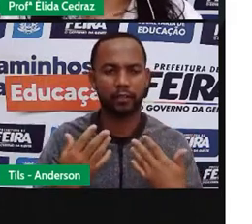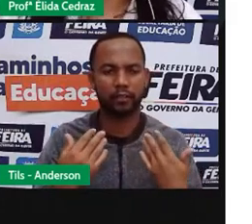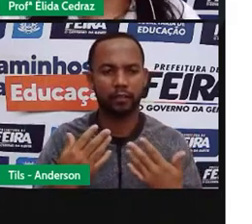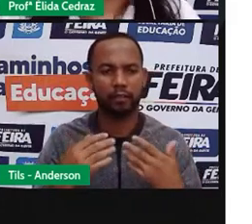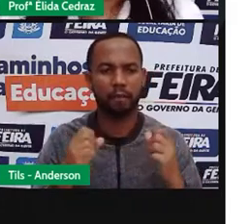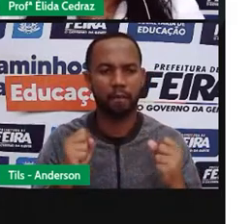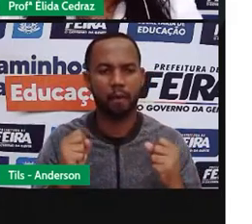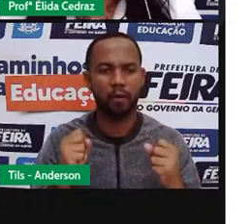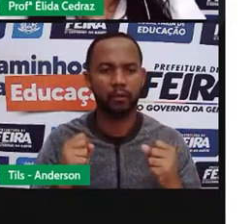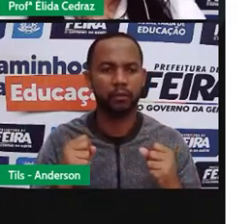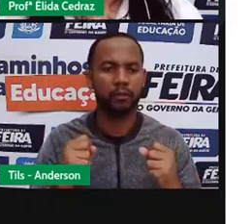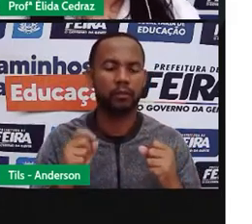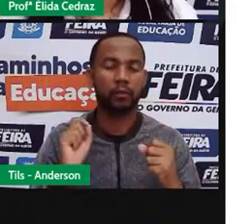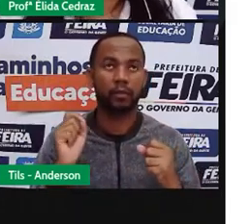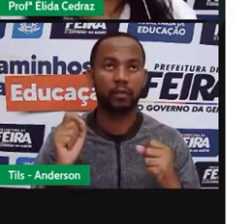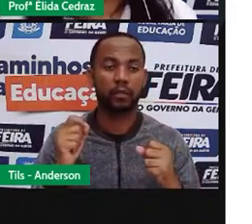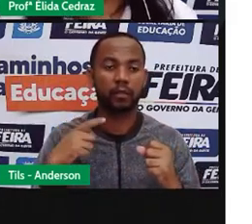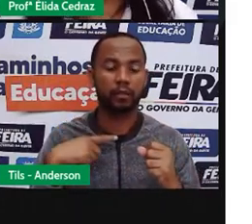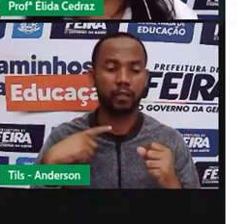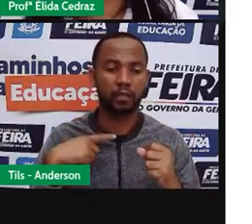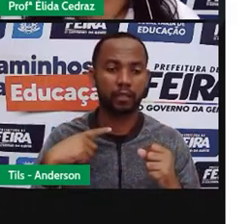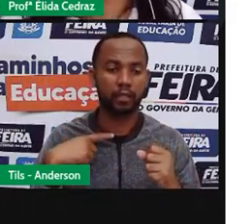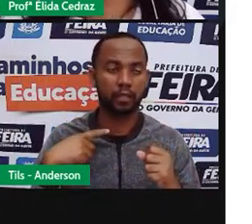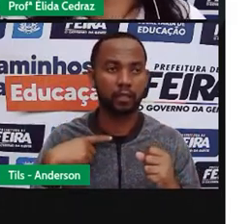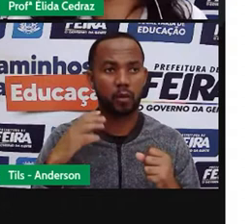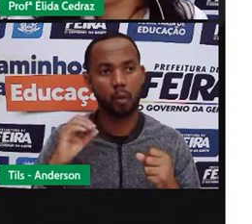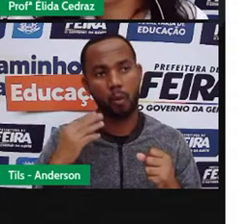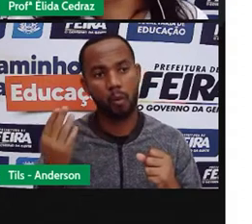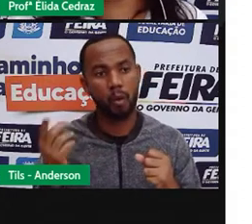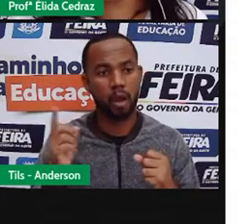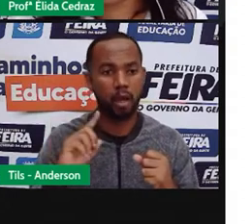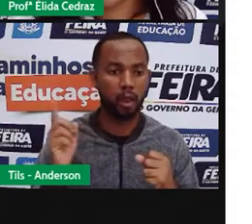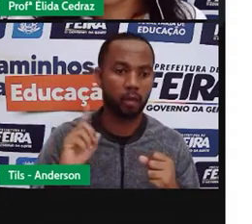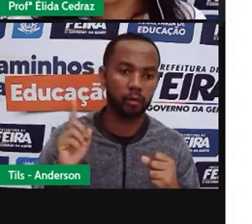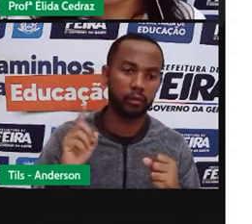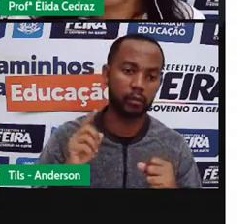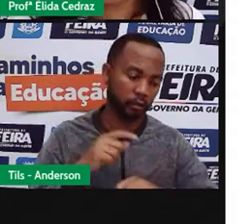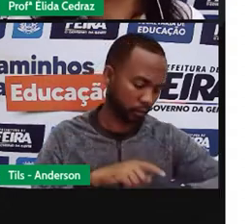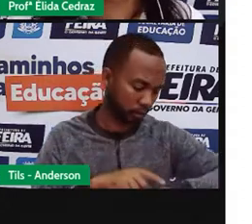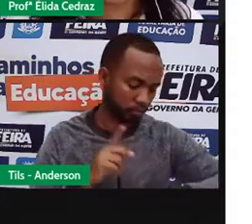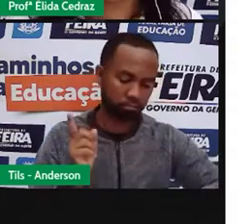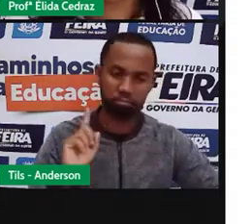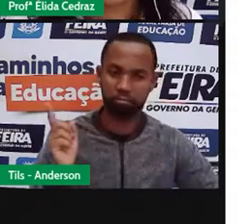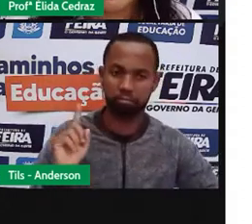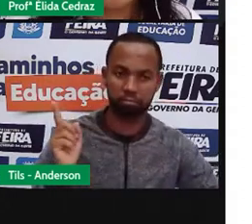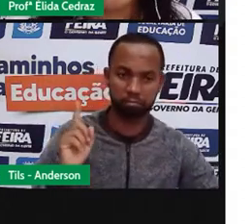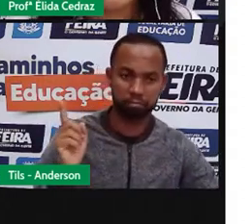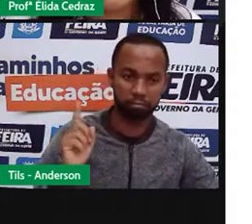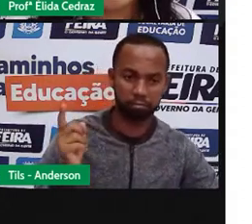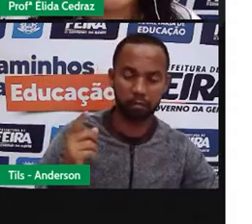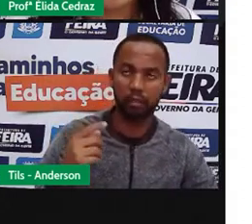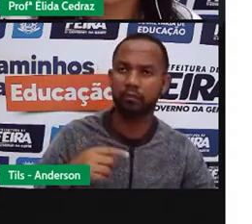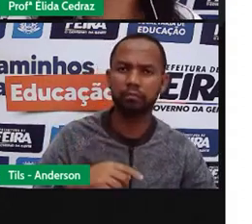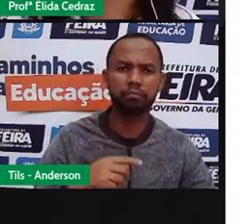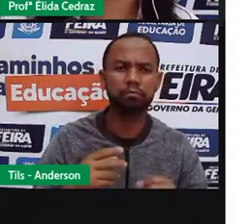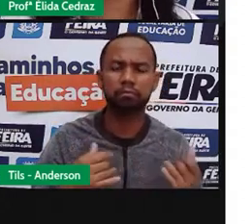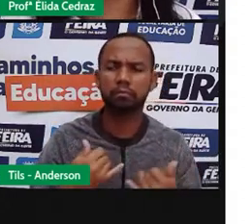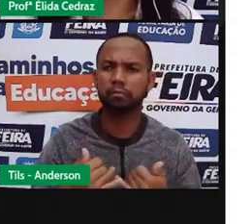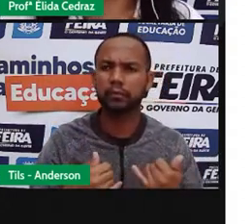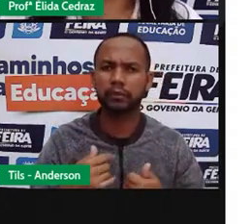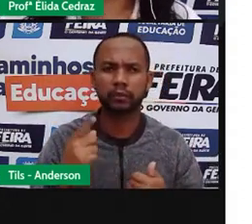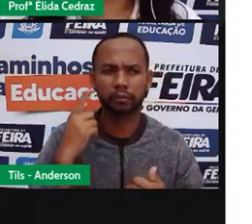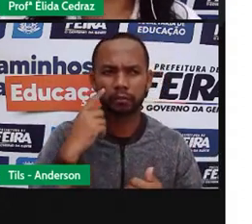pode perceber. Mesmo que estivesse sem o relógio, ou sem o celular, que hoje nós usamos o celular até para observar as horas.